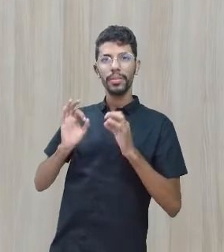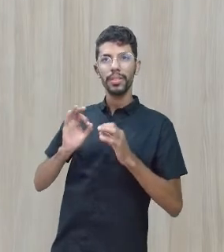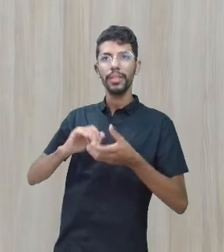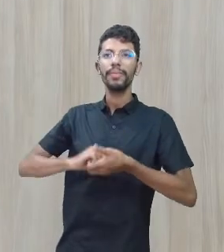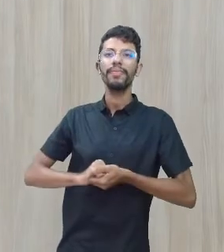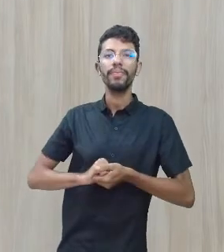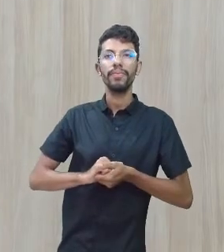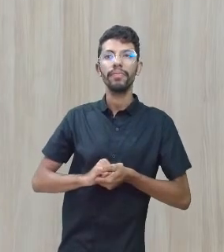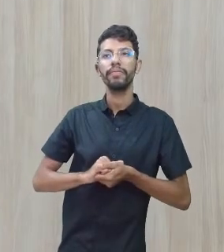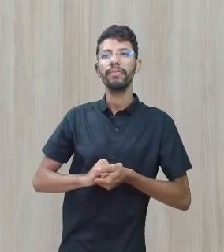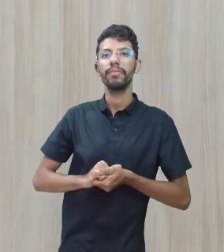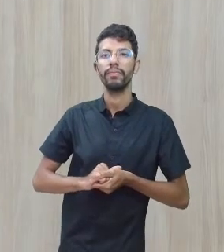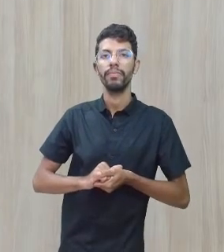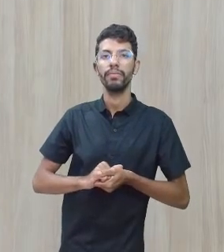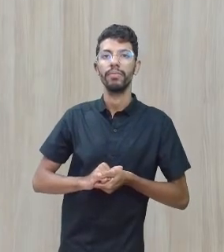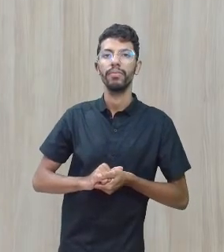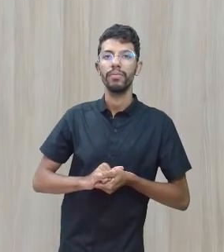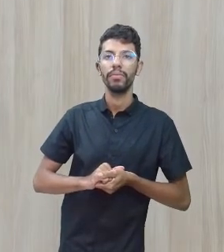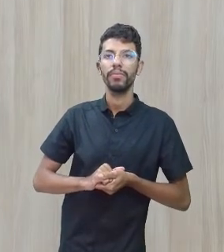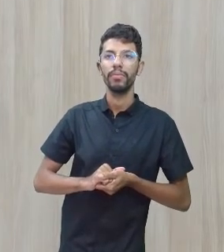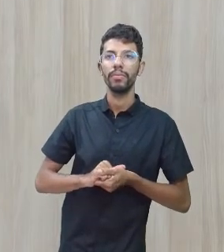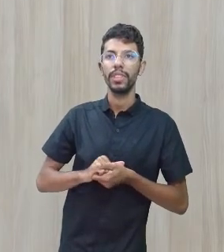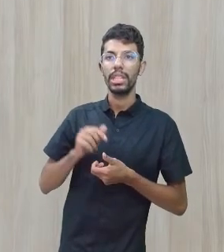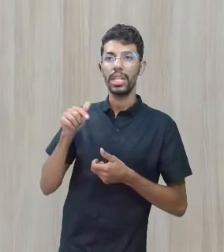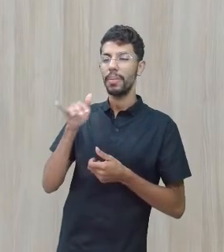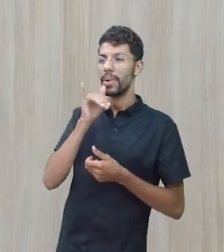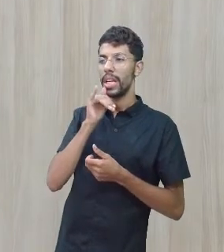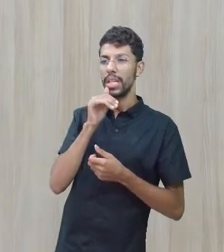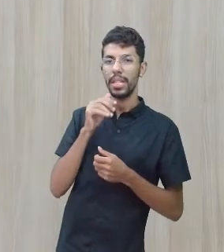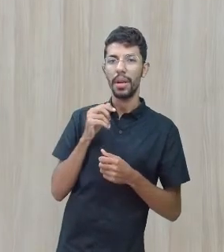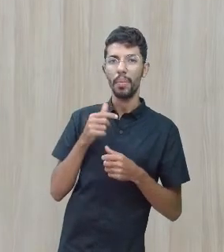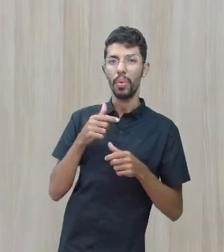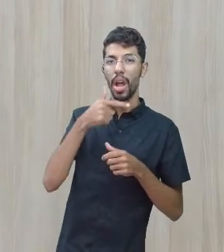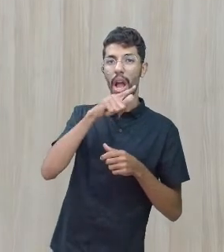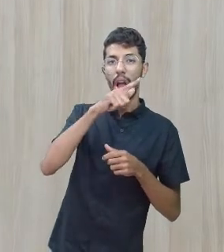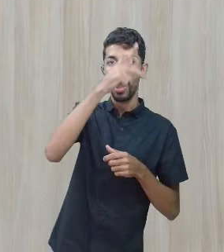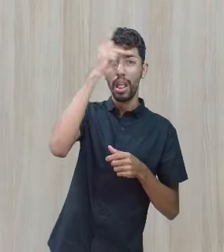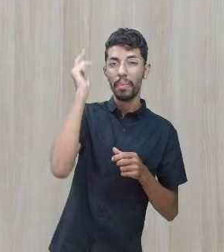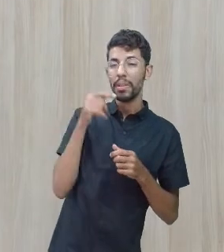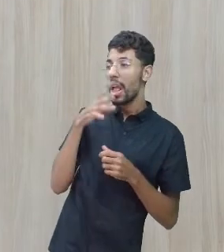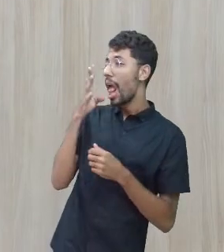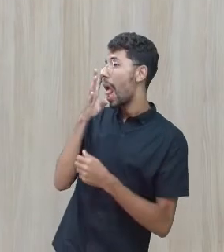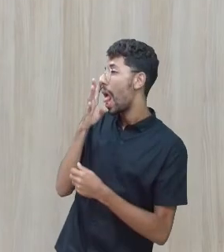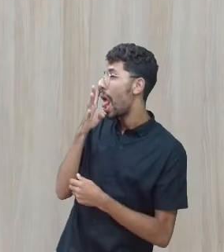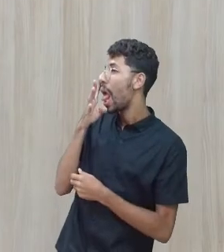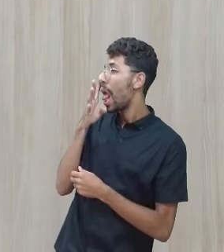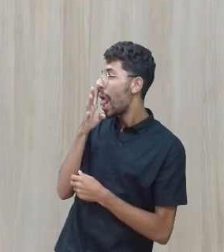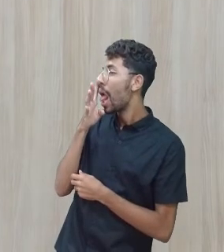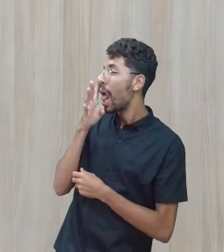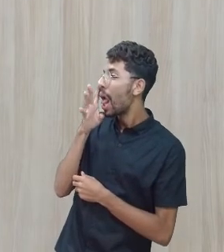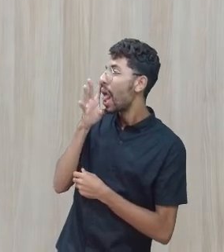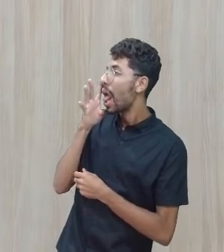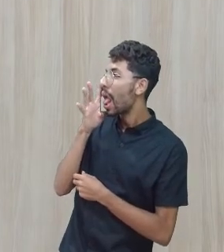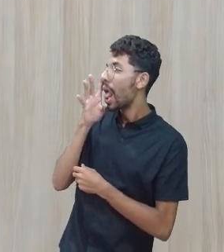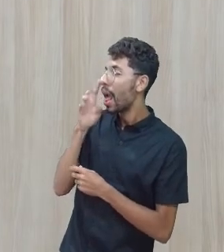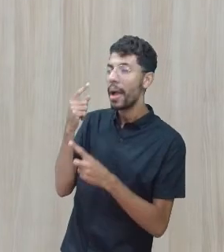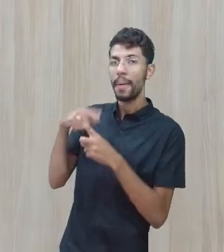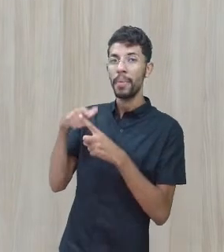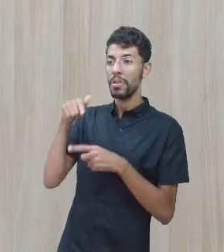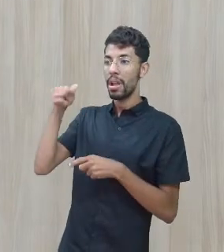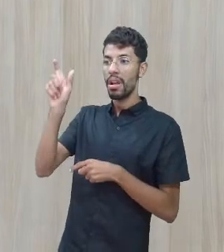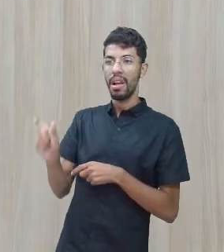admirado, a palavra é essa, admirado por eles. Por ser aquela pessoa